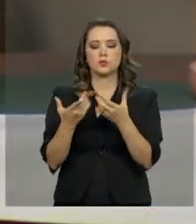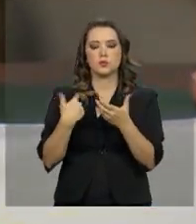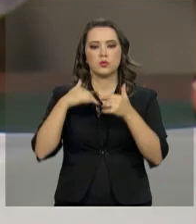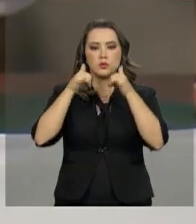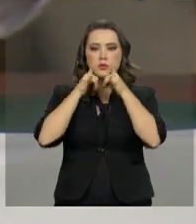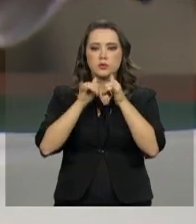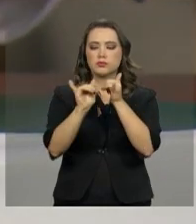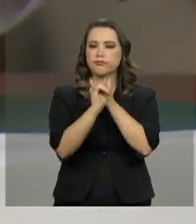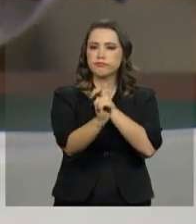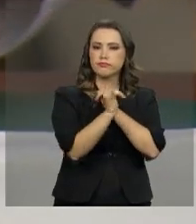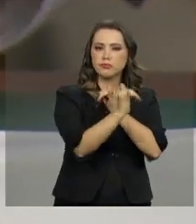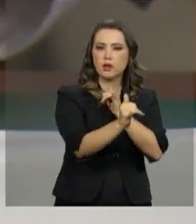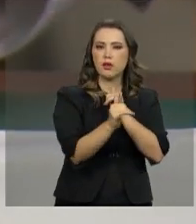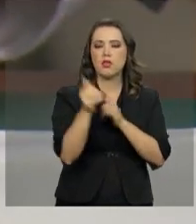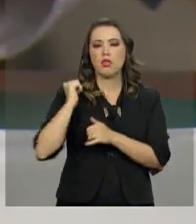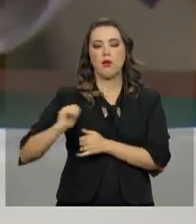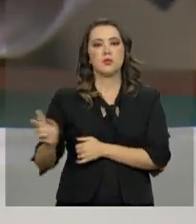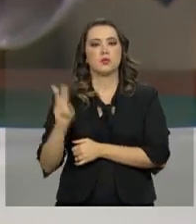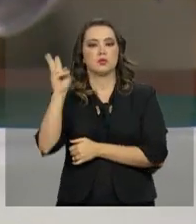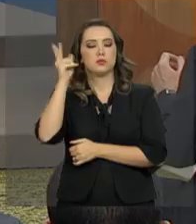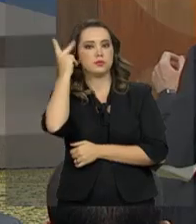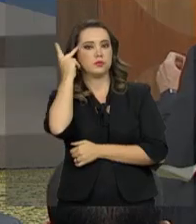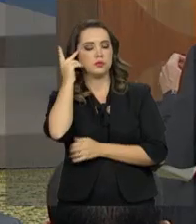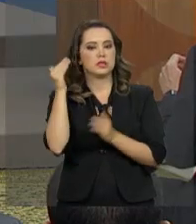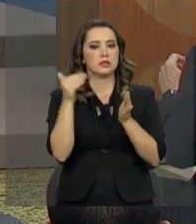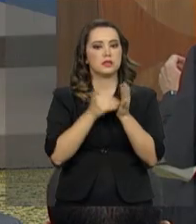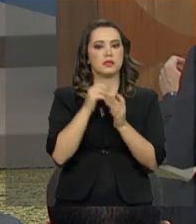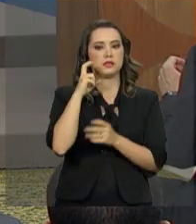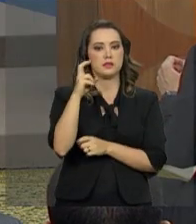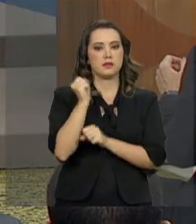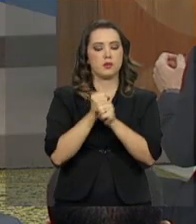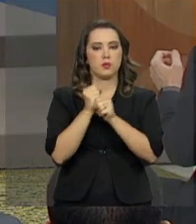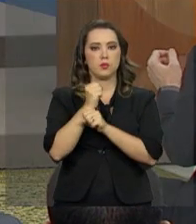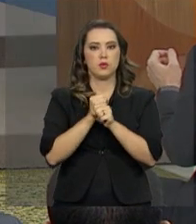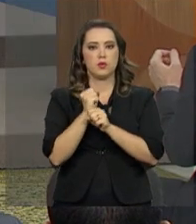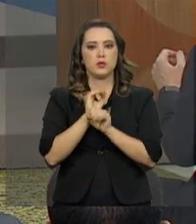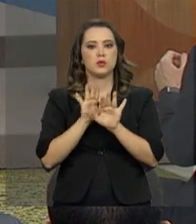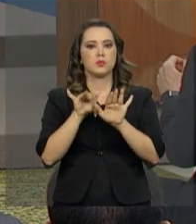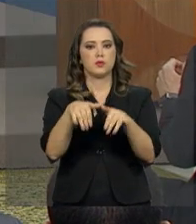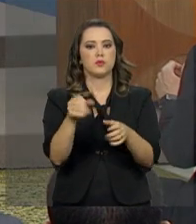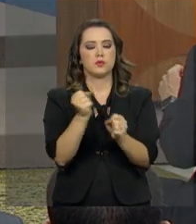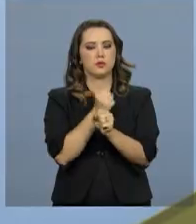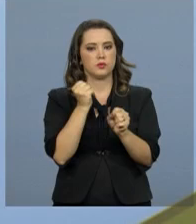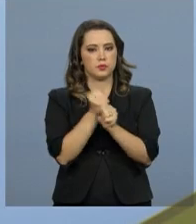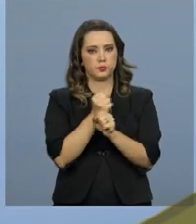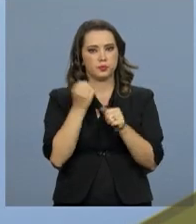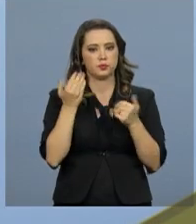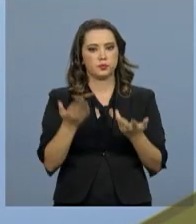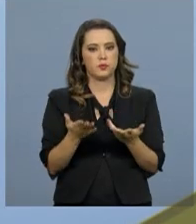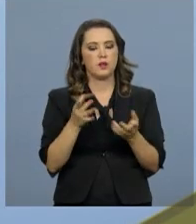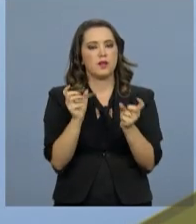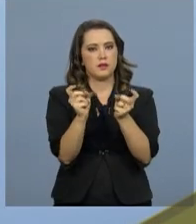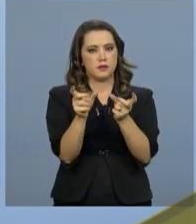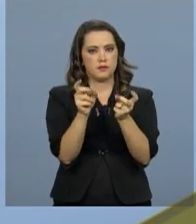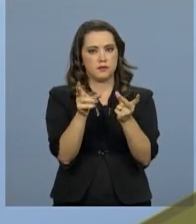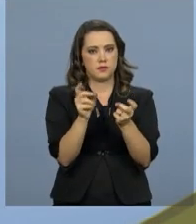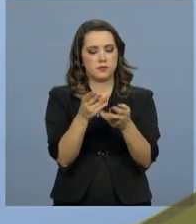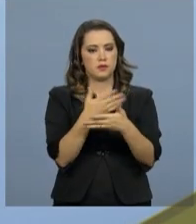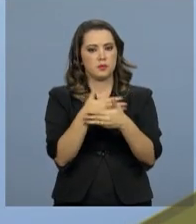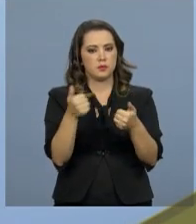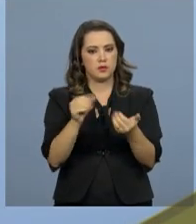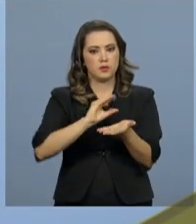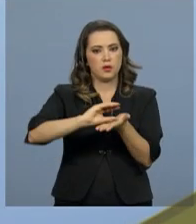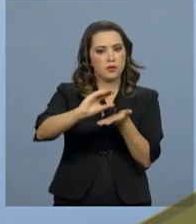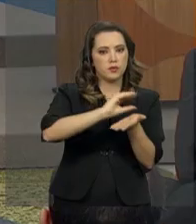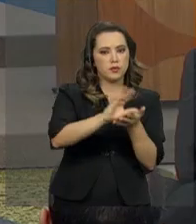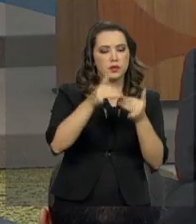na Bolsa de Valores de São Paulo, têm até cinco anos para concluir os empreendimentos. As concessões vão reforçar a oferta